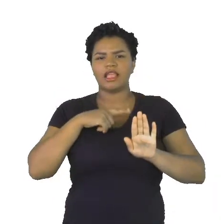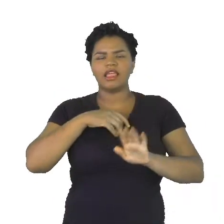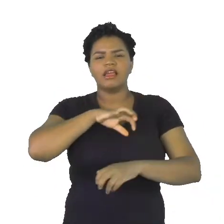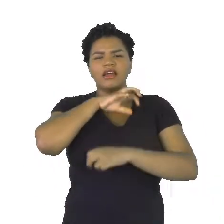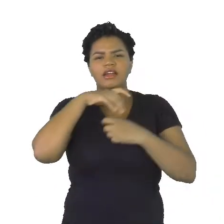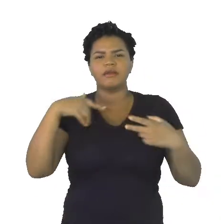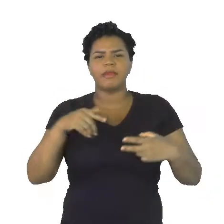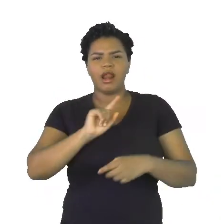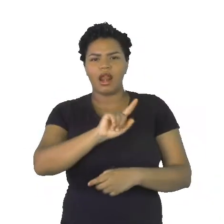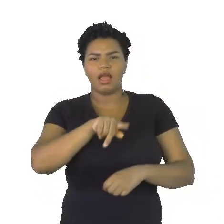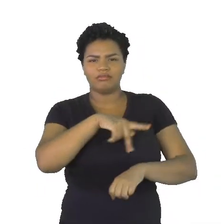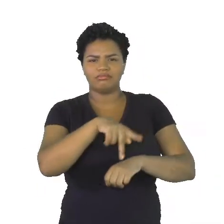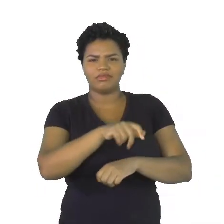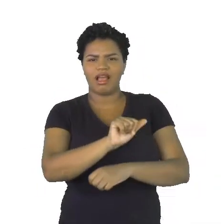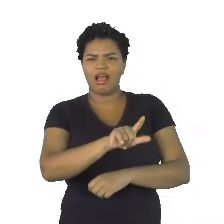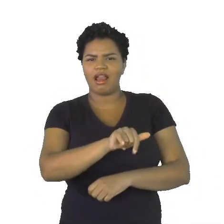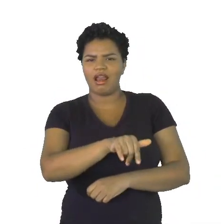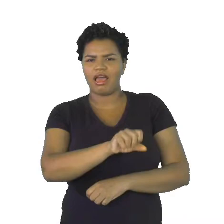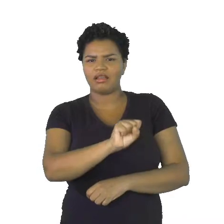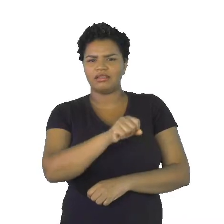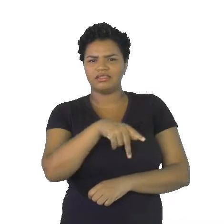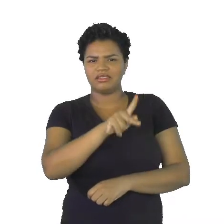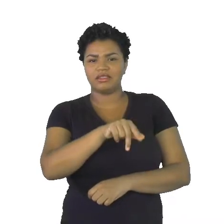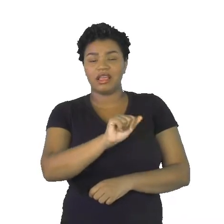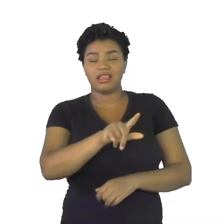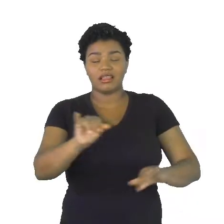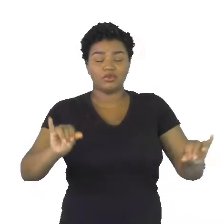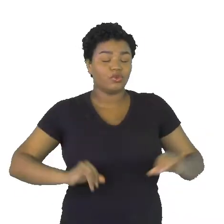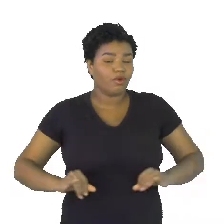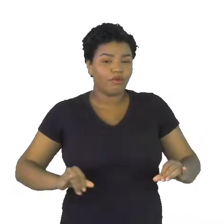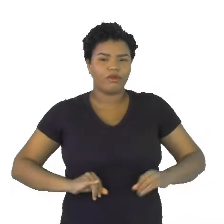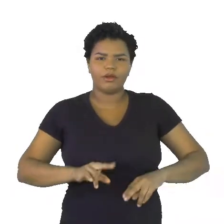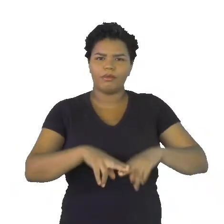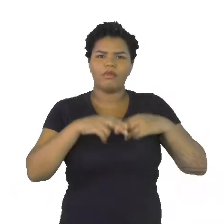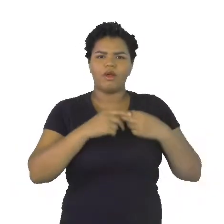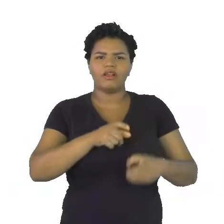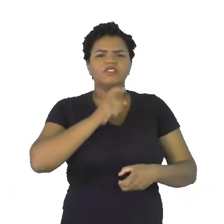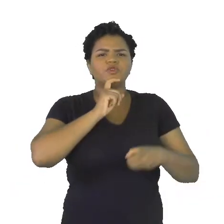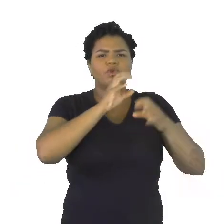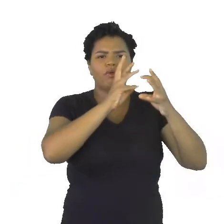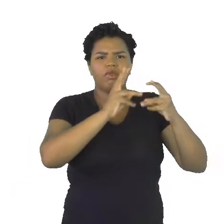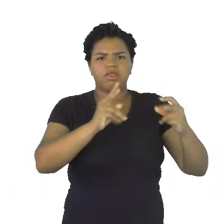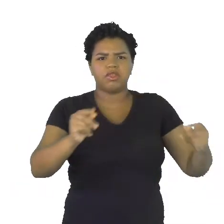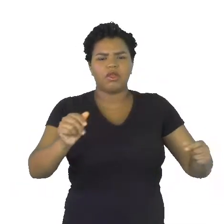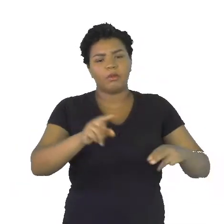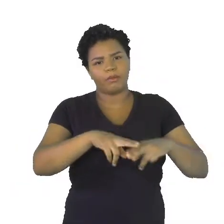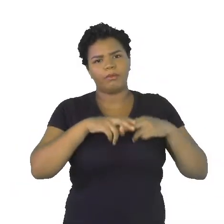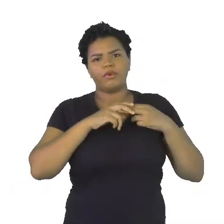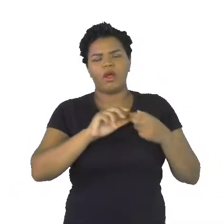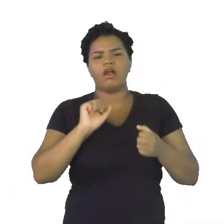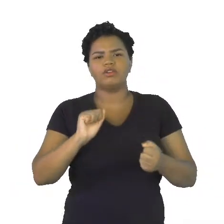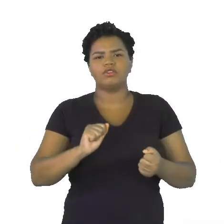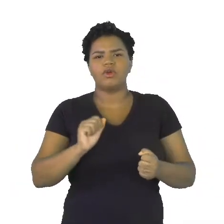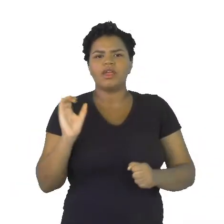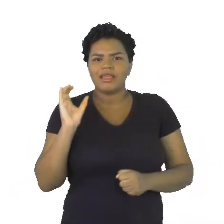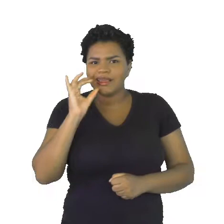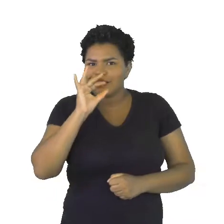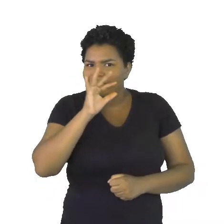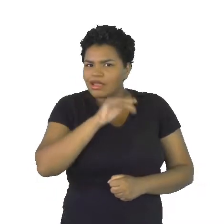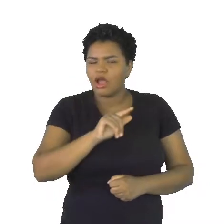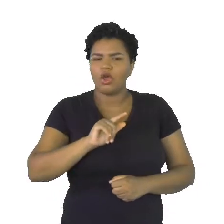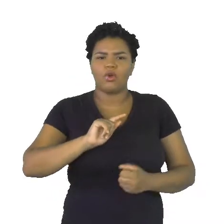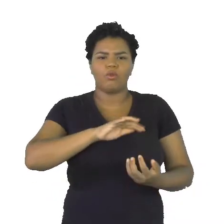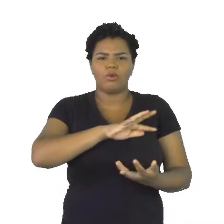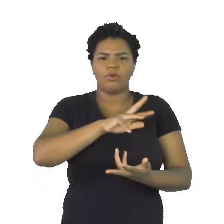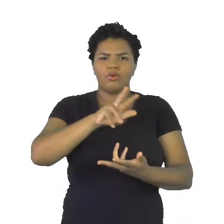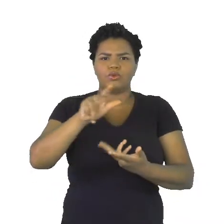estão sofrendo aí com o derretimento das geleiras por conta do aquecimento global. E o aquecimento global, ele